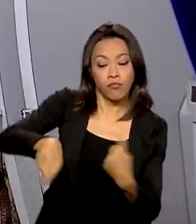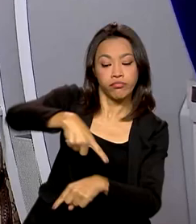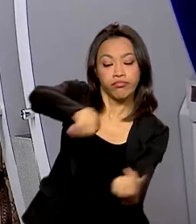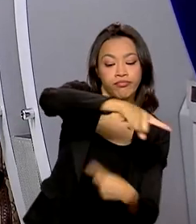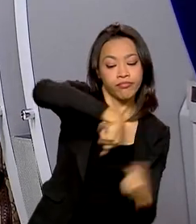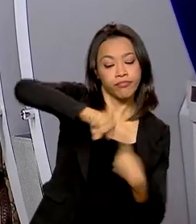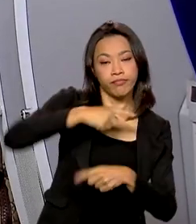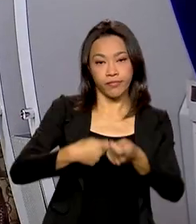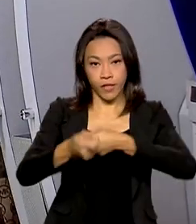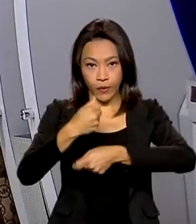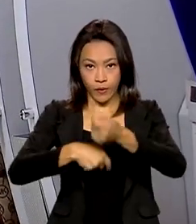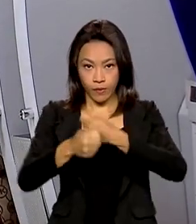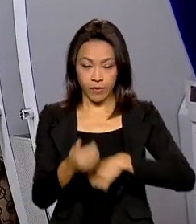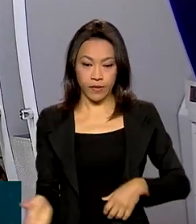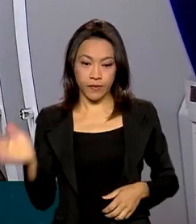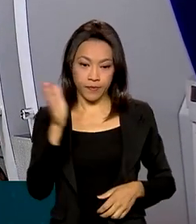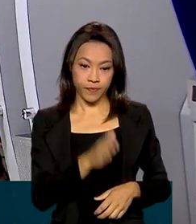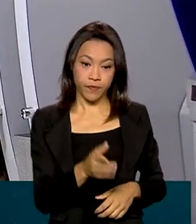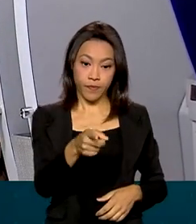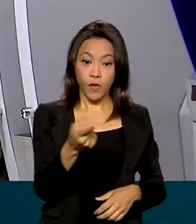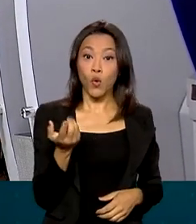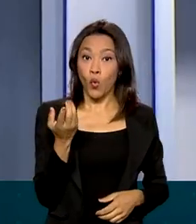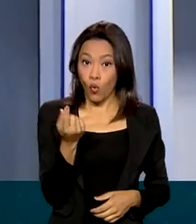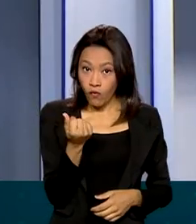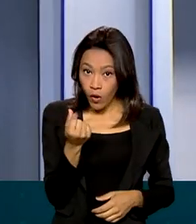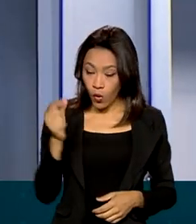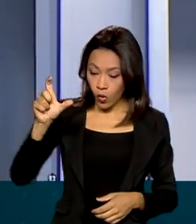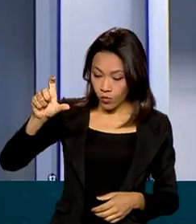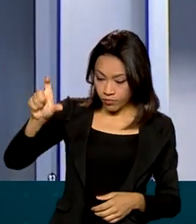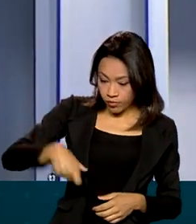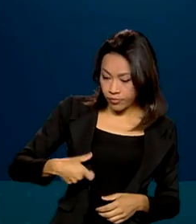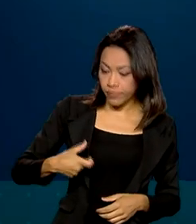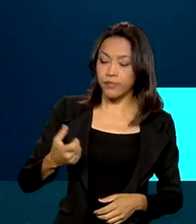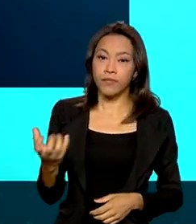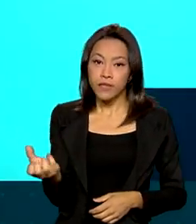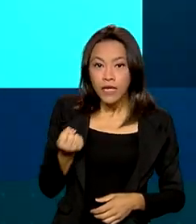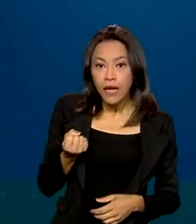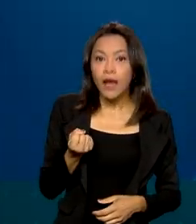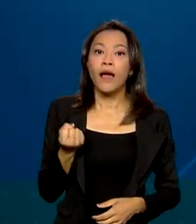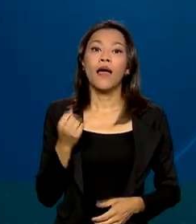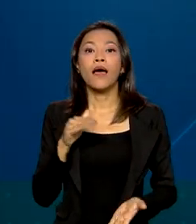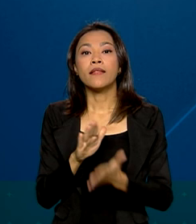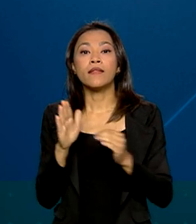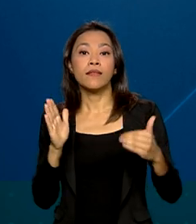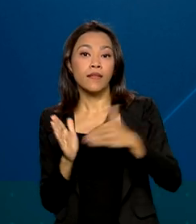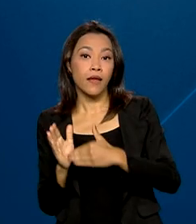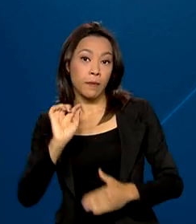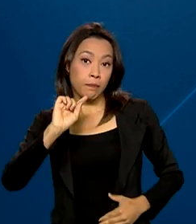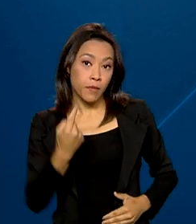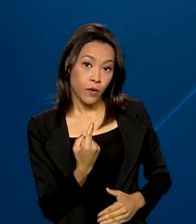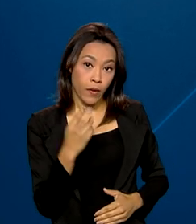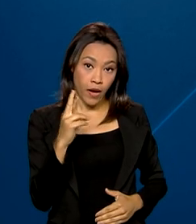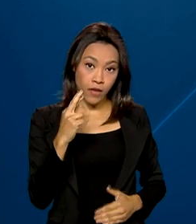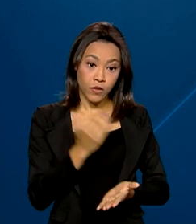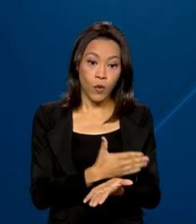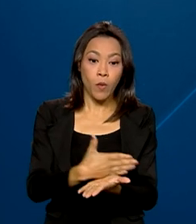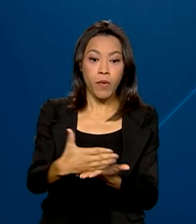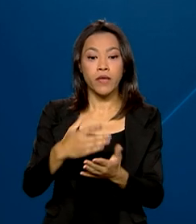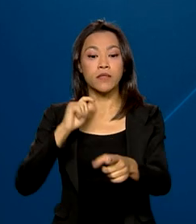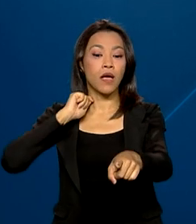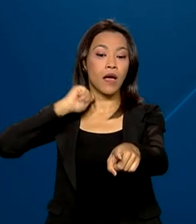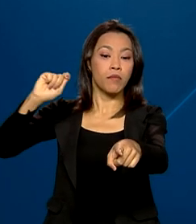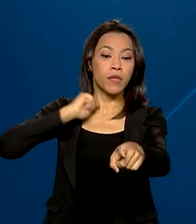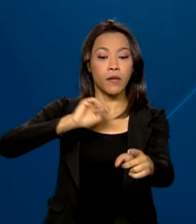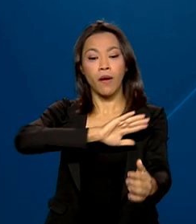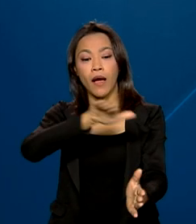O valor do crédito automático é de até mil reais por trabalhador. O calendário do saque tem início em abril e vai até